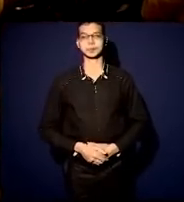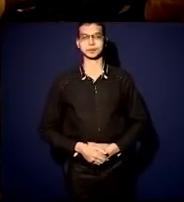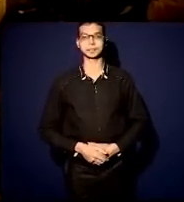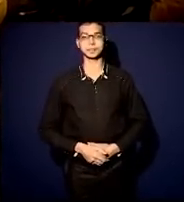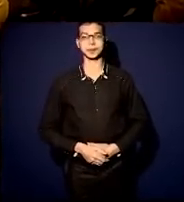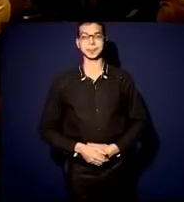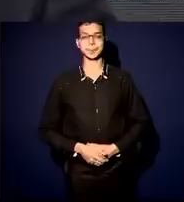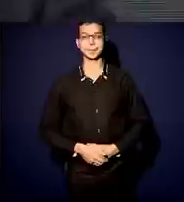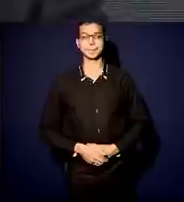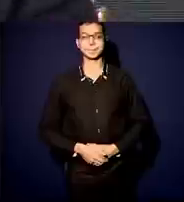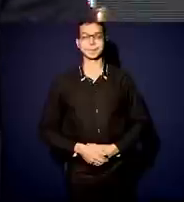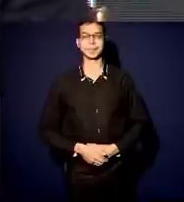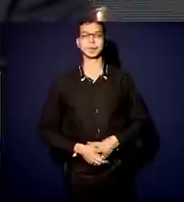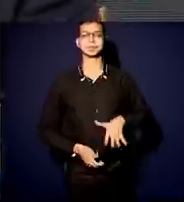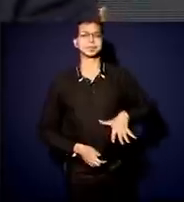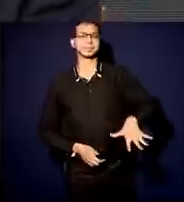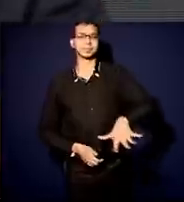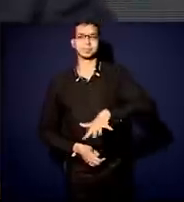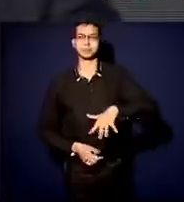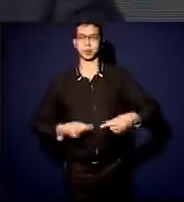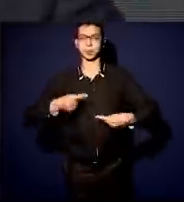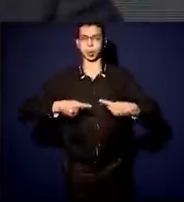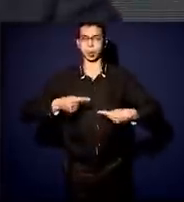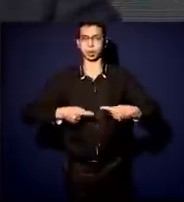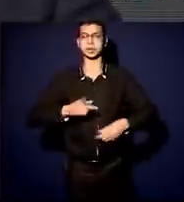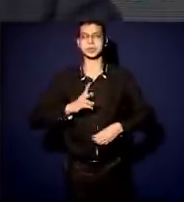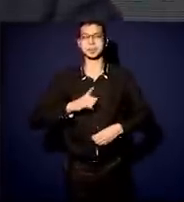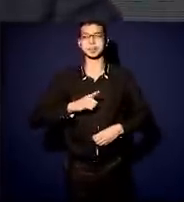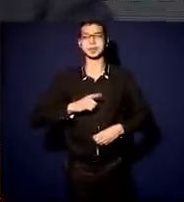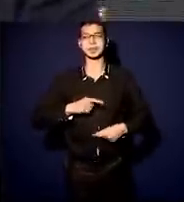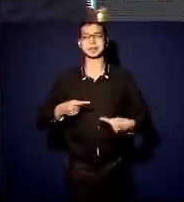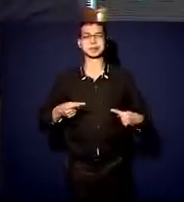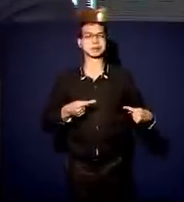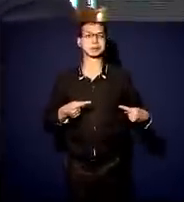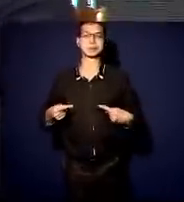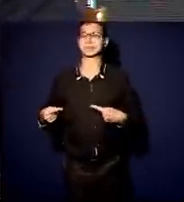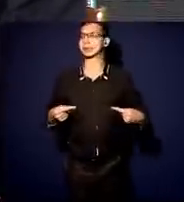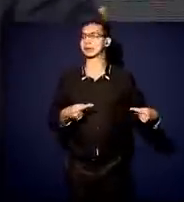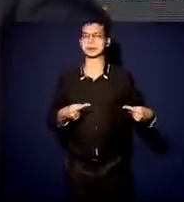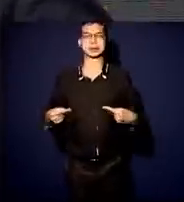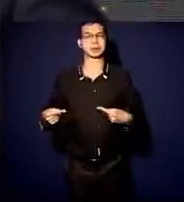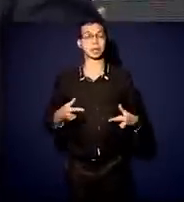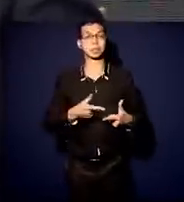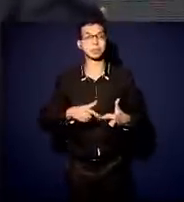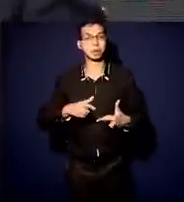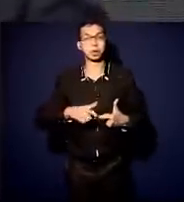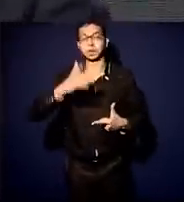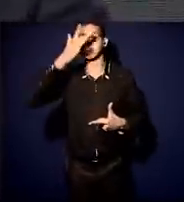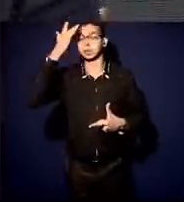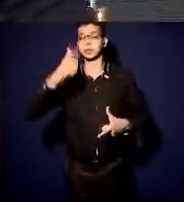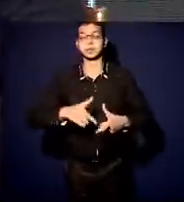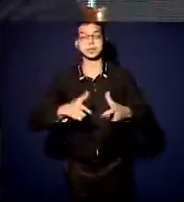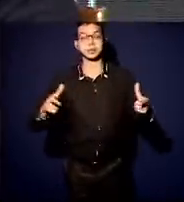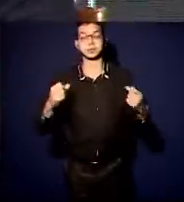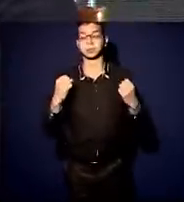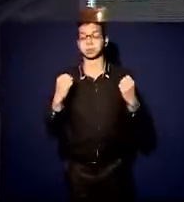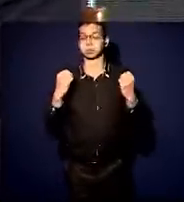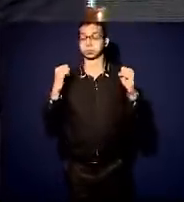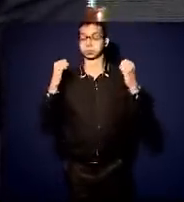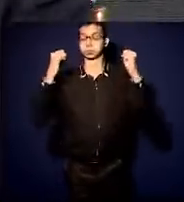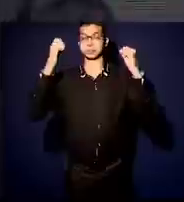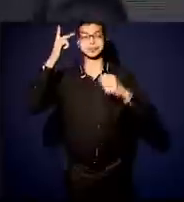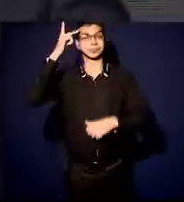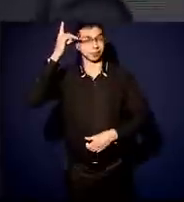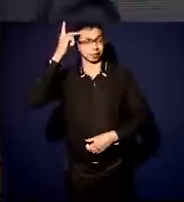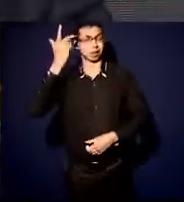acontecendo no mundo político, essa discussão ideológica, ela tende a deixar as pessoas estressadas, é natural. A